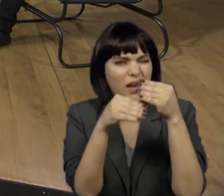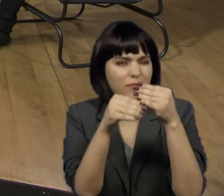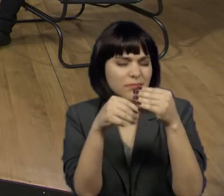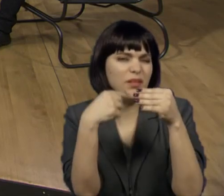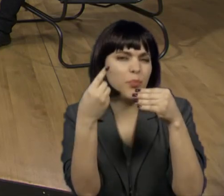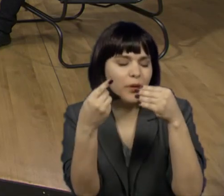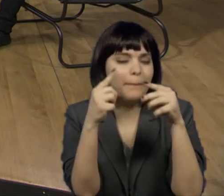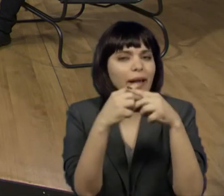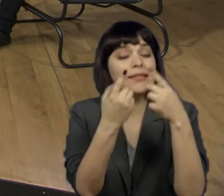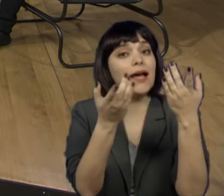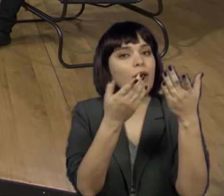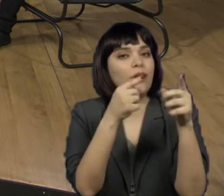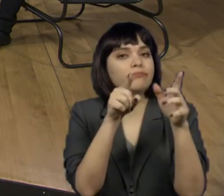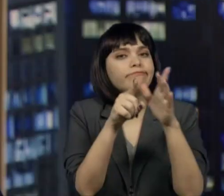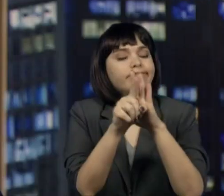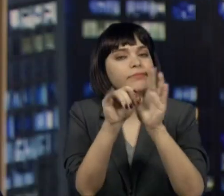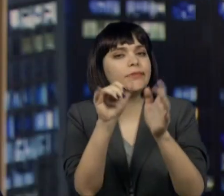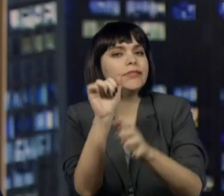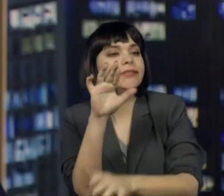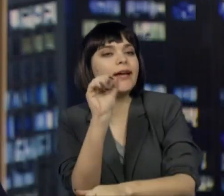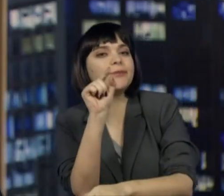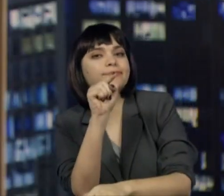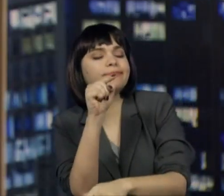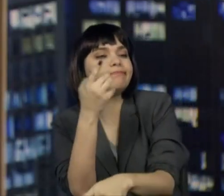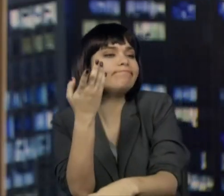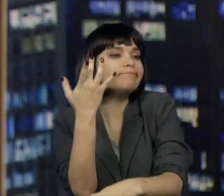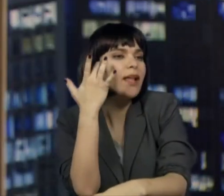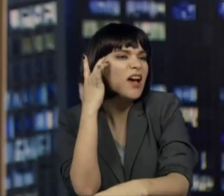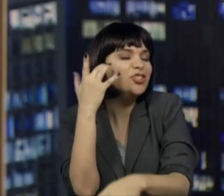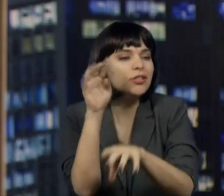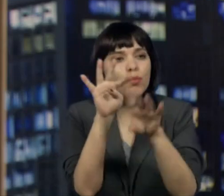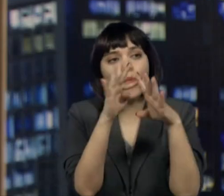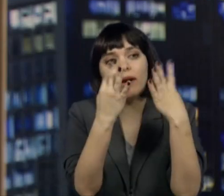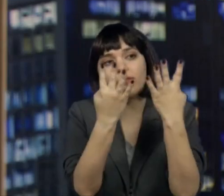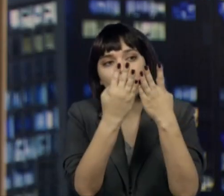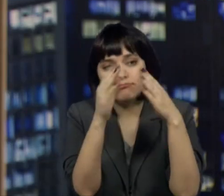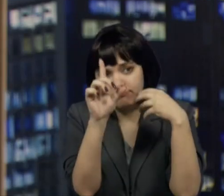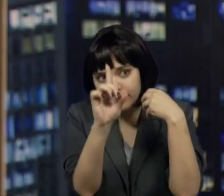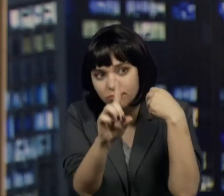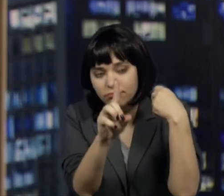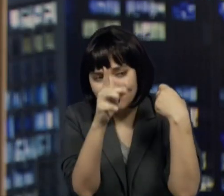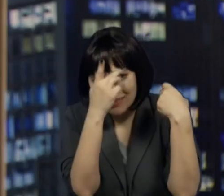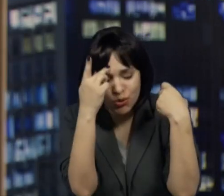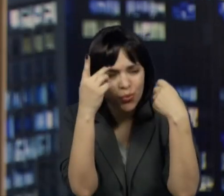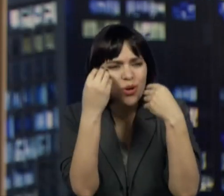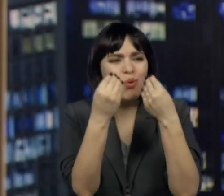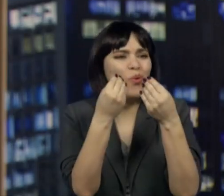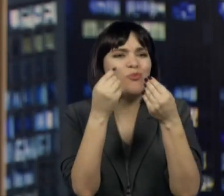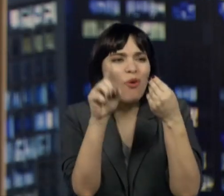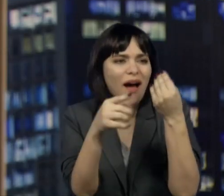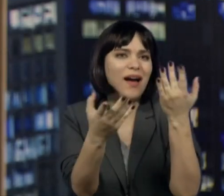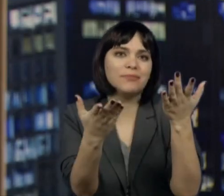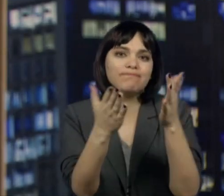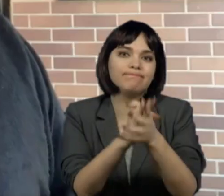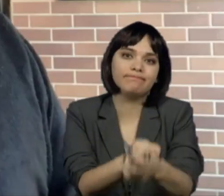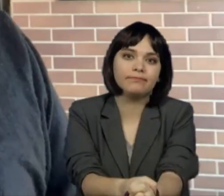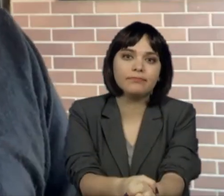pouquinho. Antes disso, Jairo, e a quarentena para a pessoa com deficiência, como está sendo?